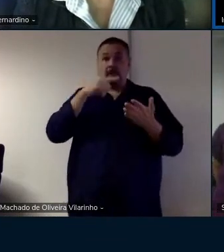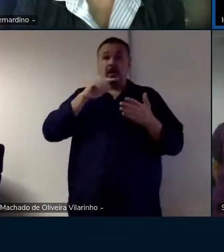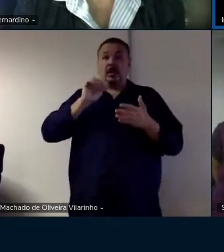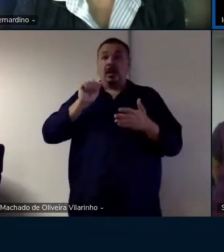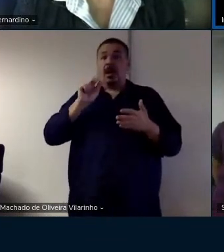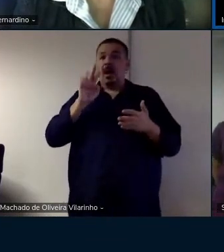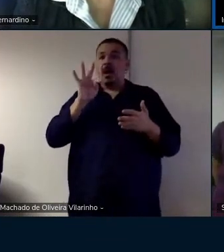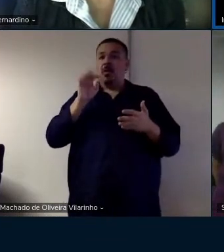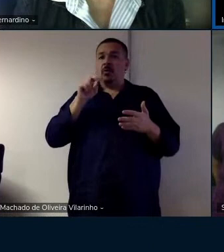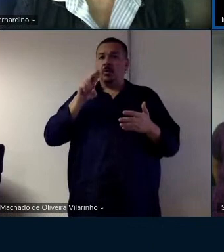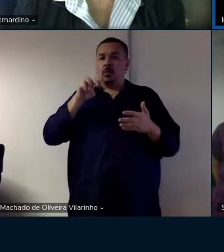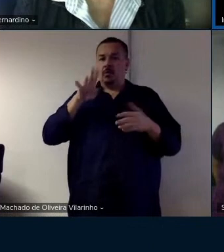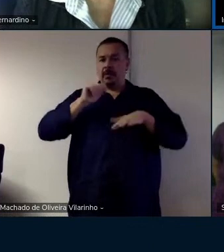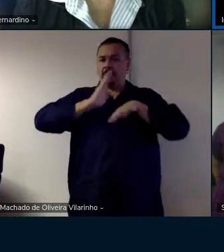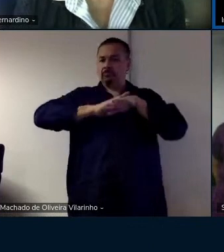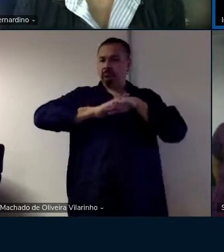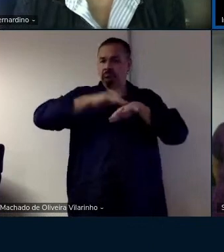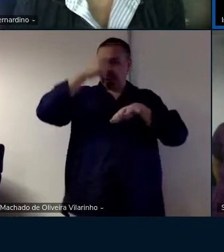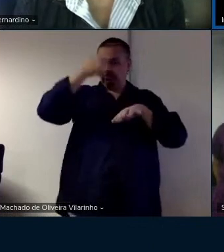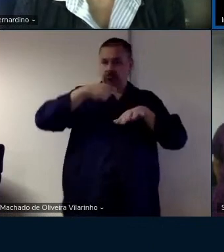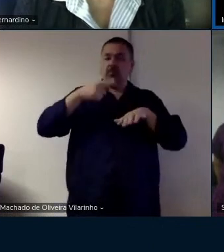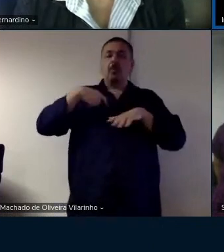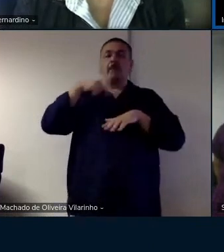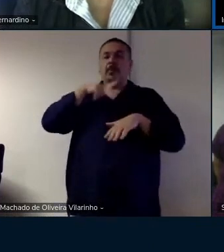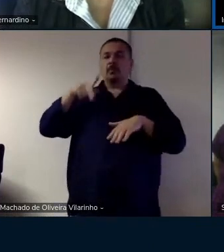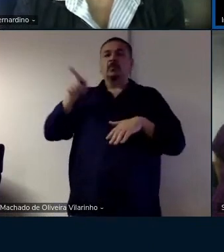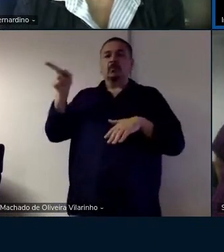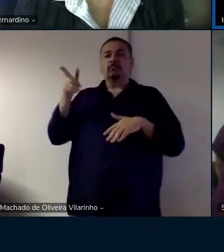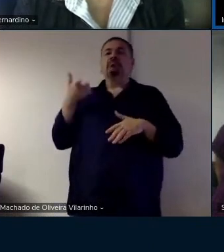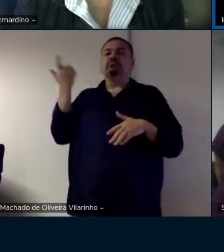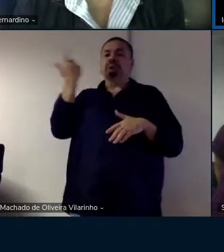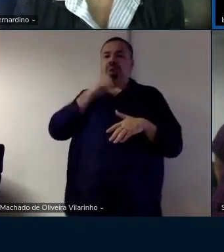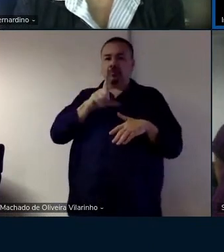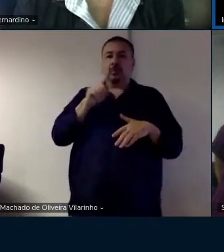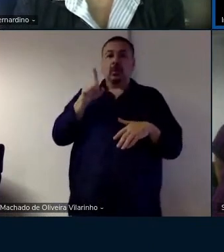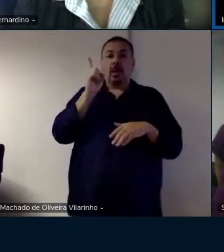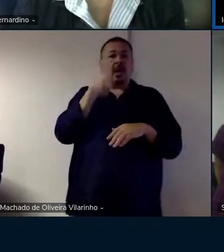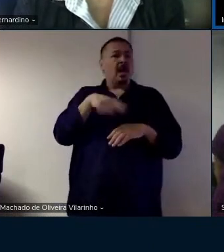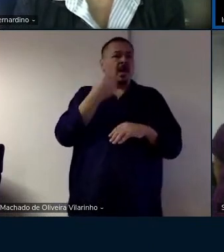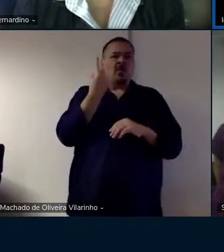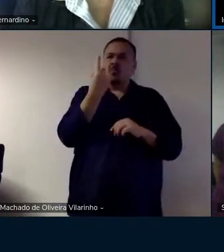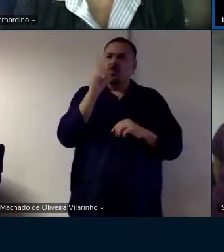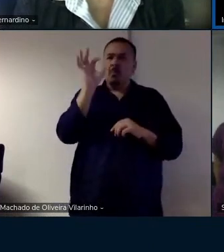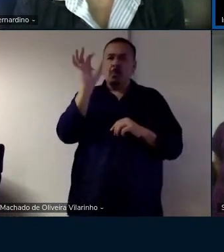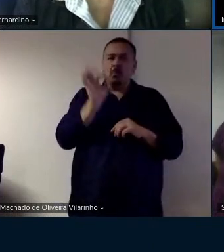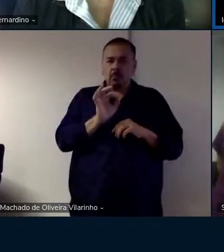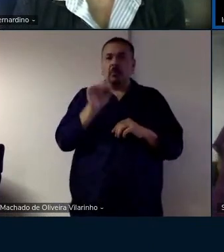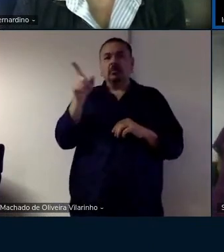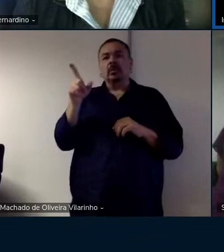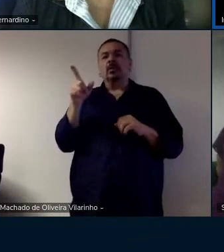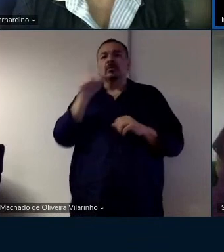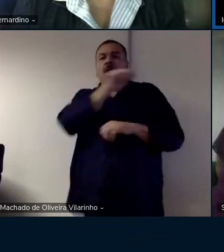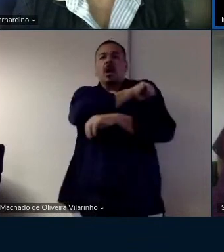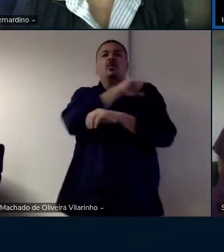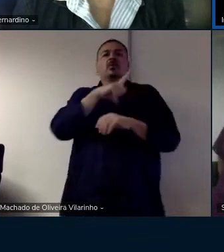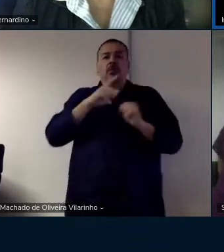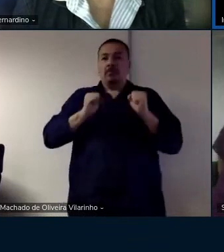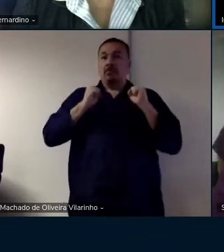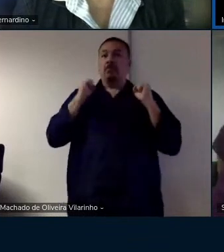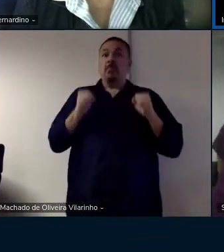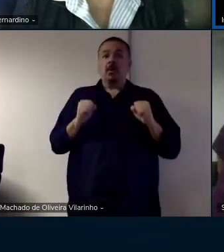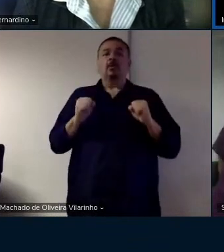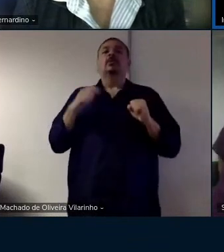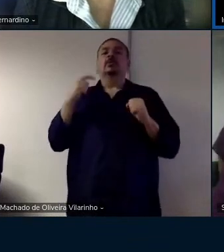autonomia que você tem com a professora que você se tornou isso é 1% dos alunos tem esse poder então